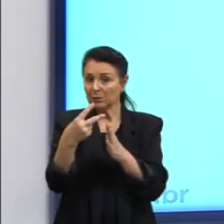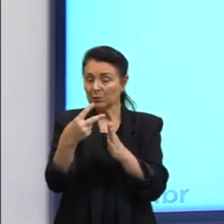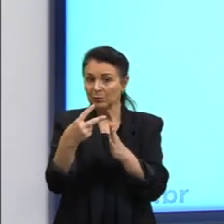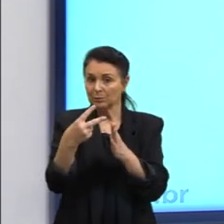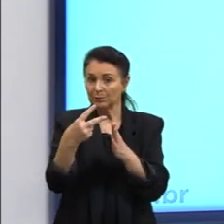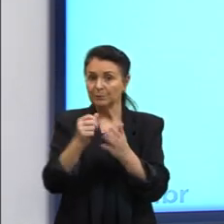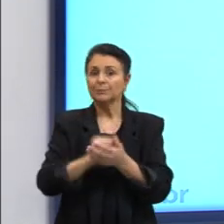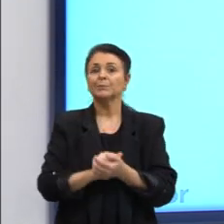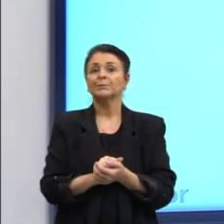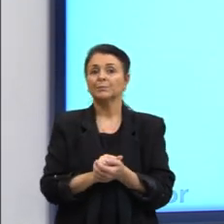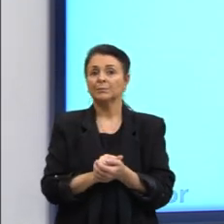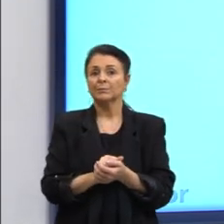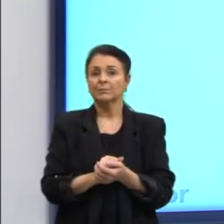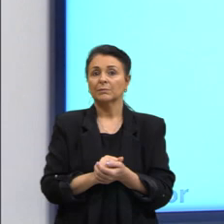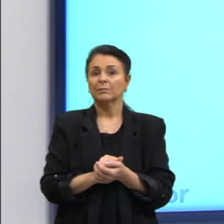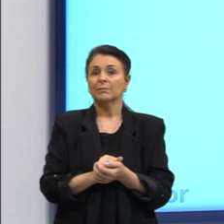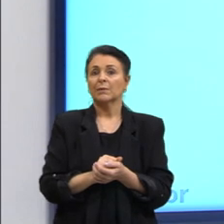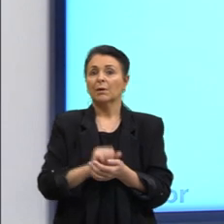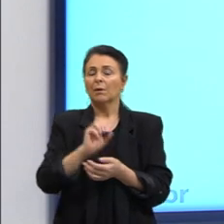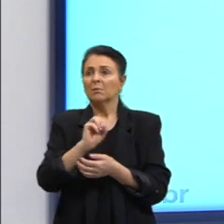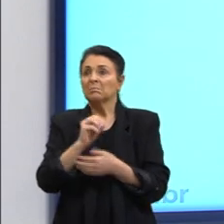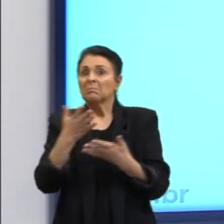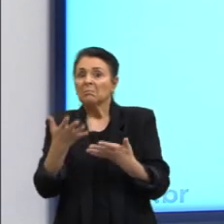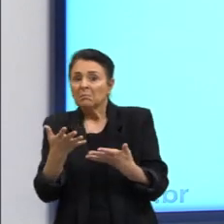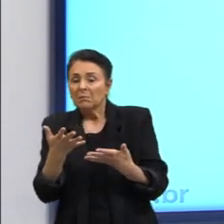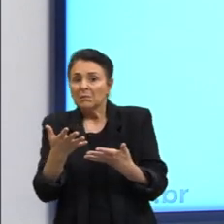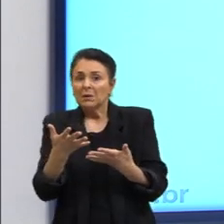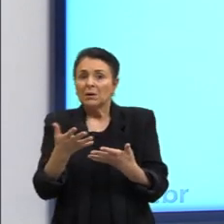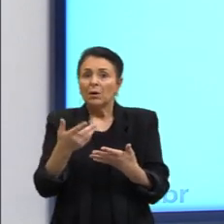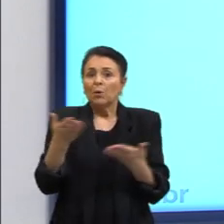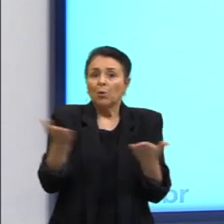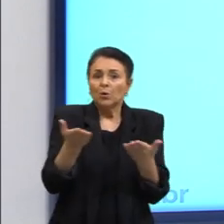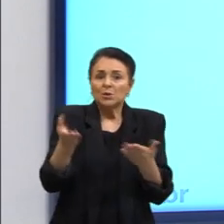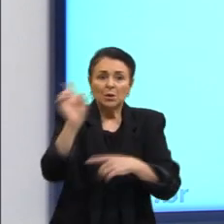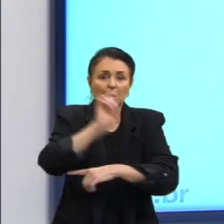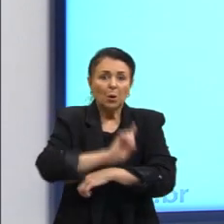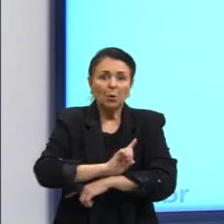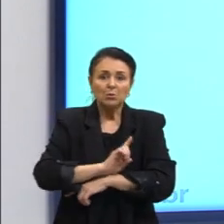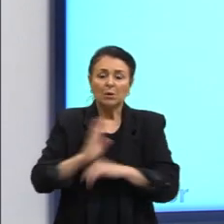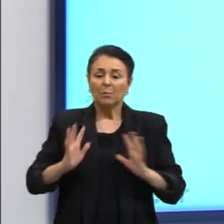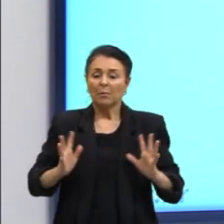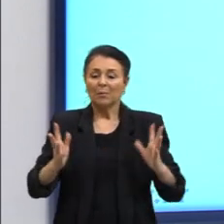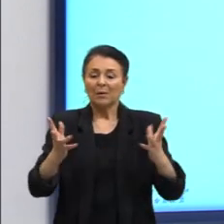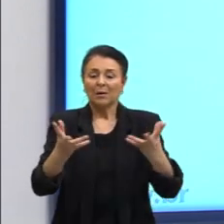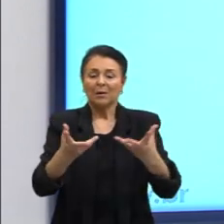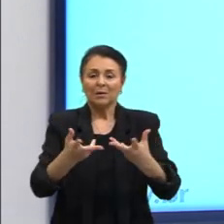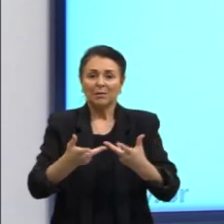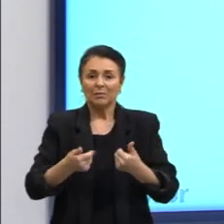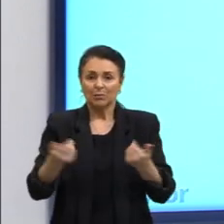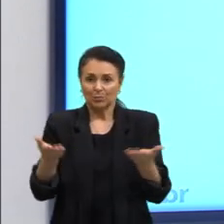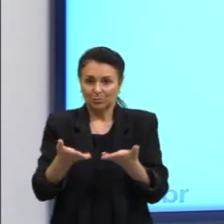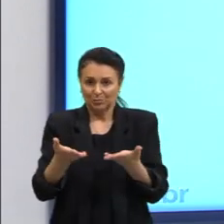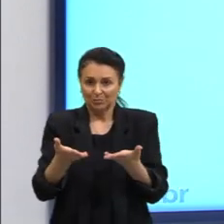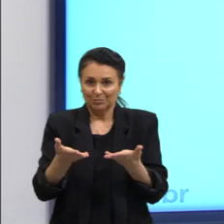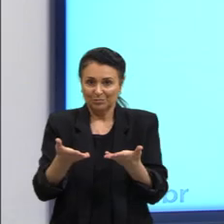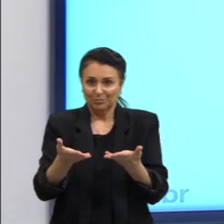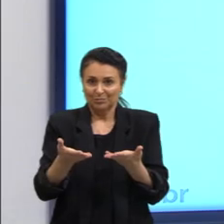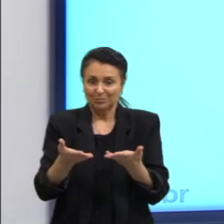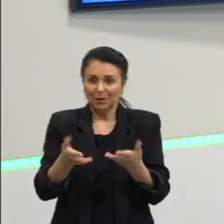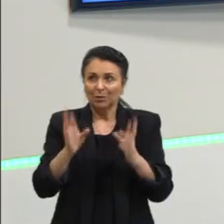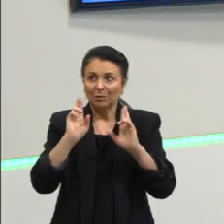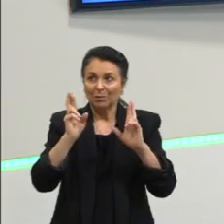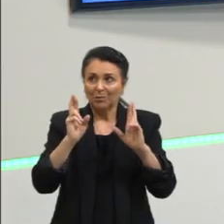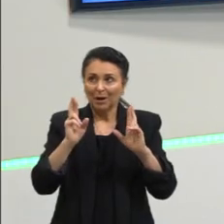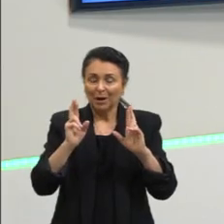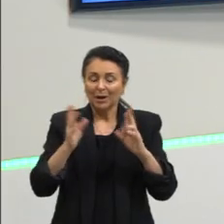Ou deseadas Ojalá Tengamos um dia Maravilhoso Hoje É um desejo Oxalá